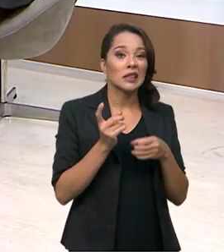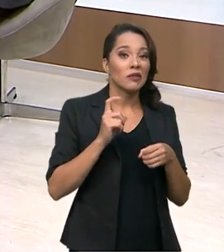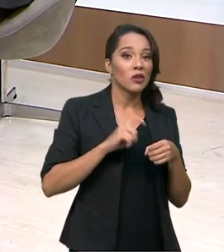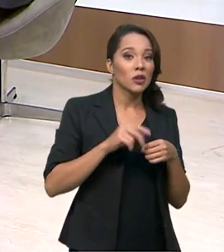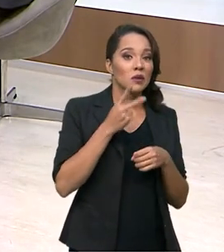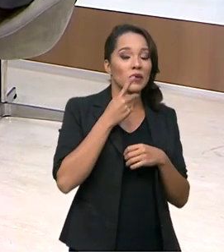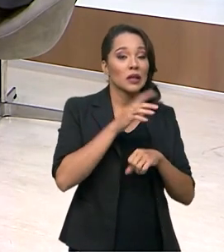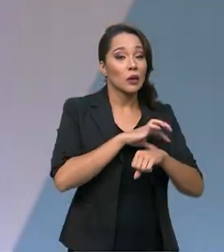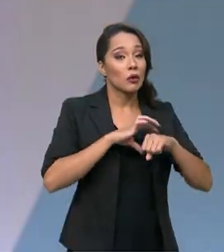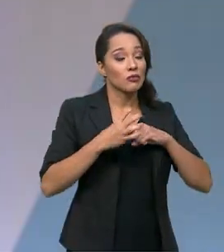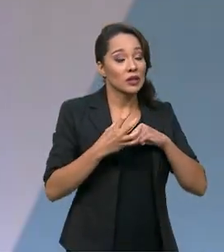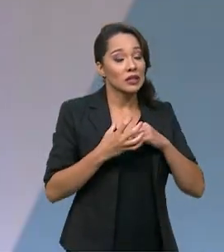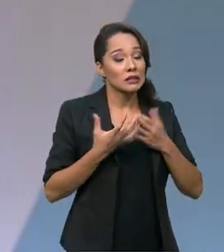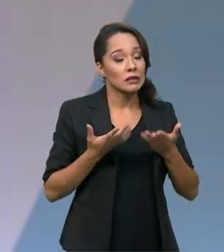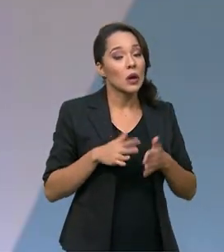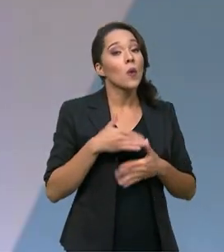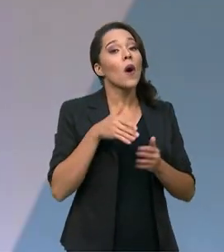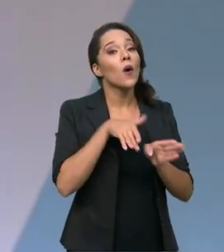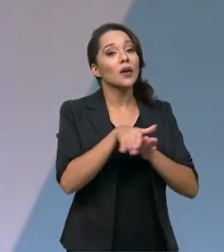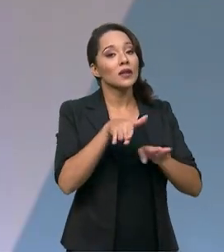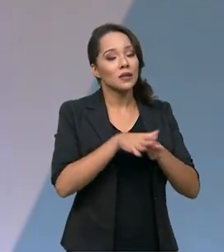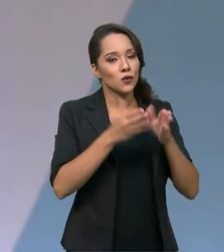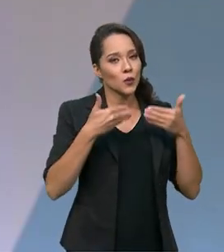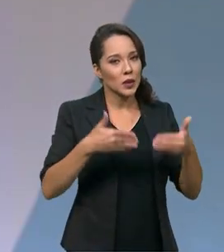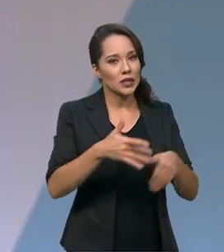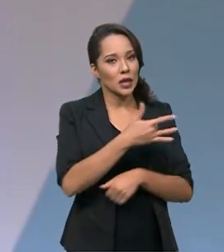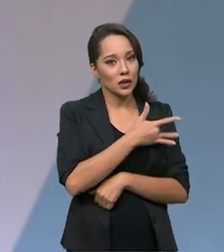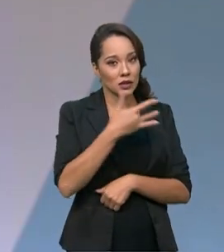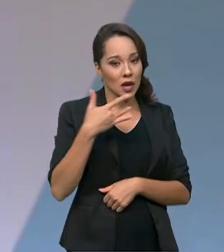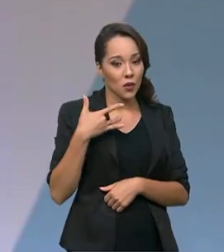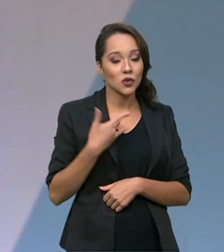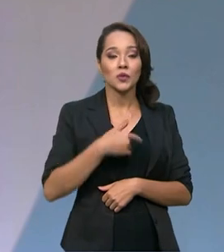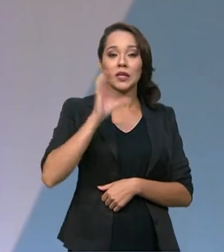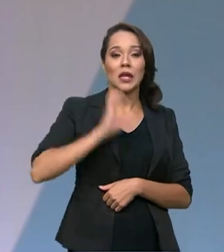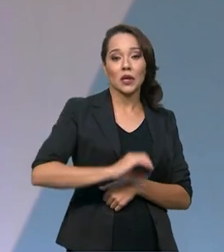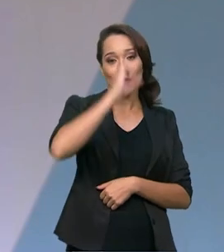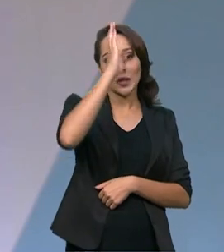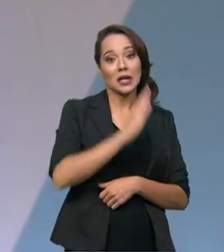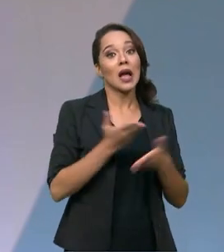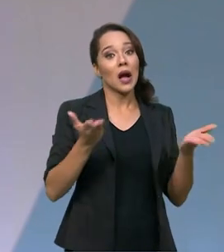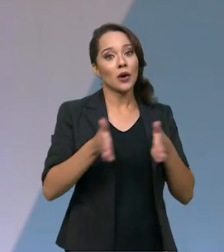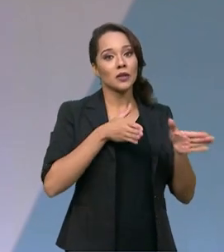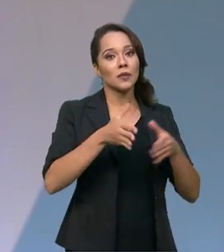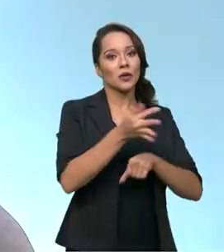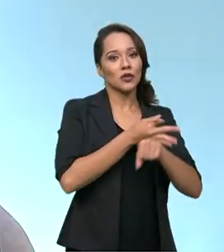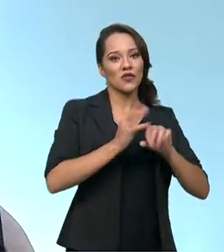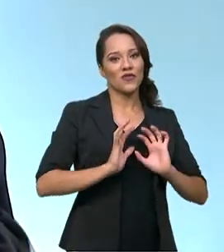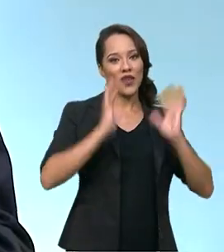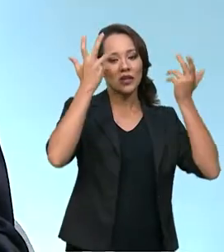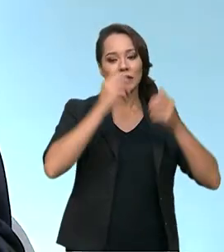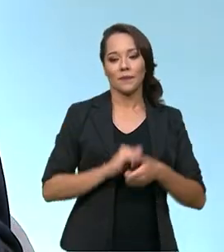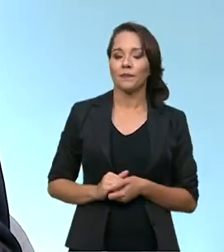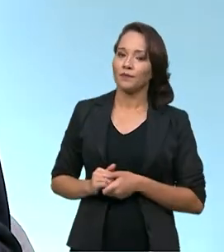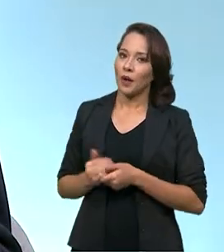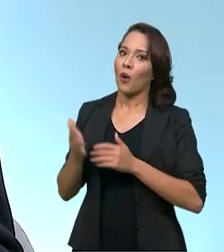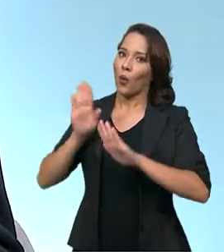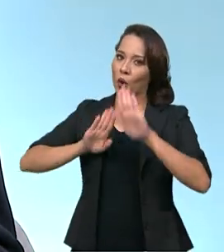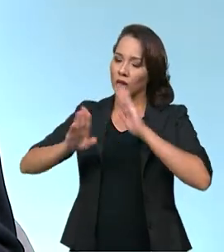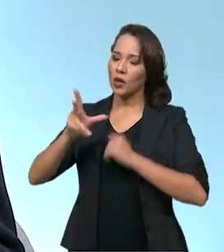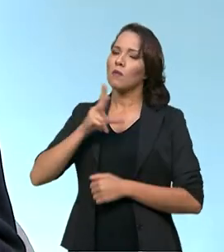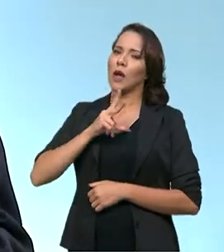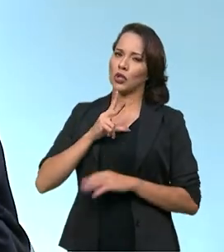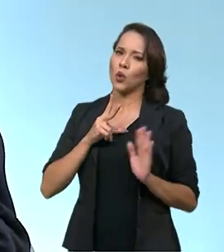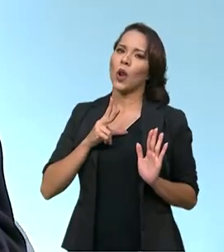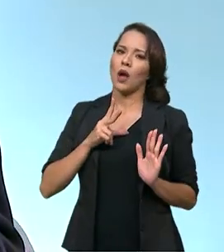falar sobre Covid-19. Qual a orientação do Ministério da Saúde para o cidadão brasileiro agora nesse período de festas? Bom, o cuidado é individual.